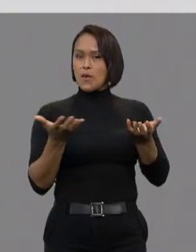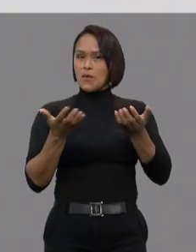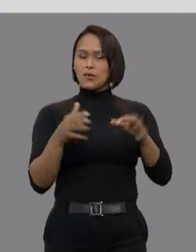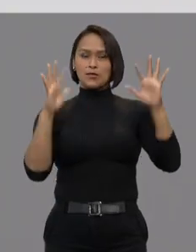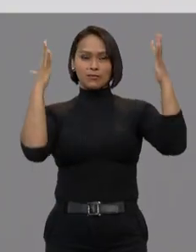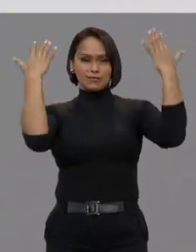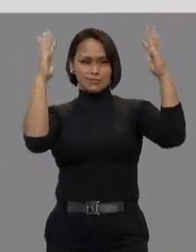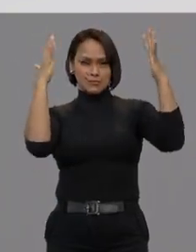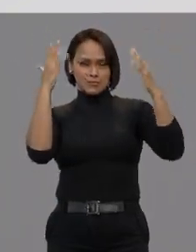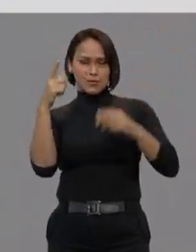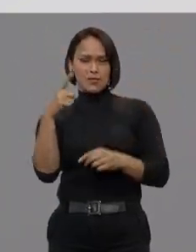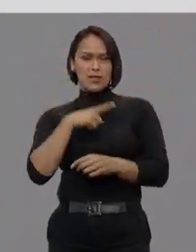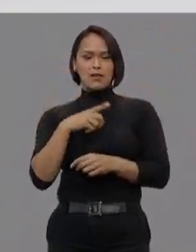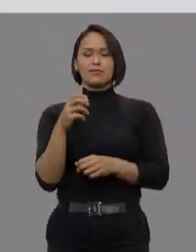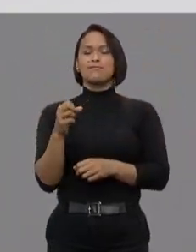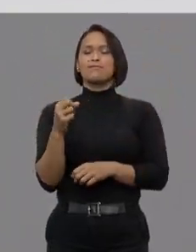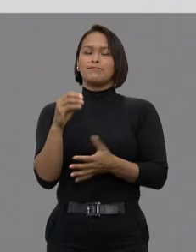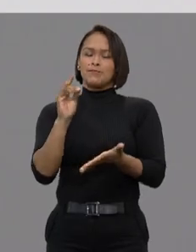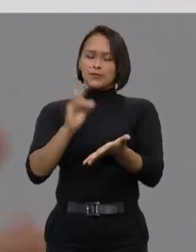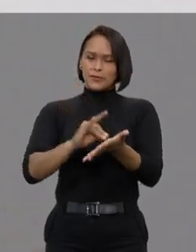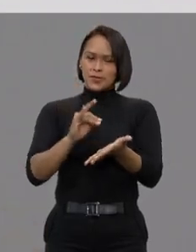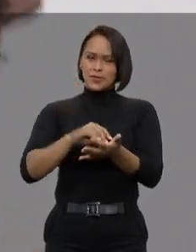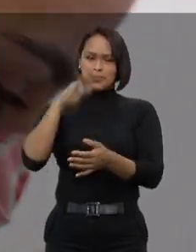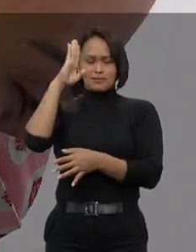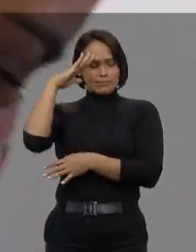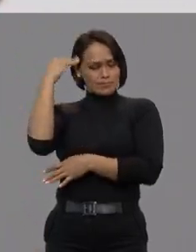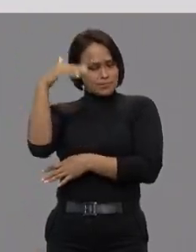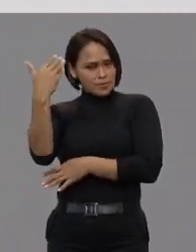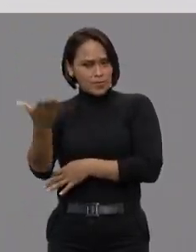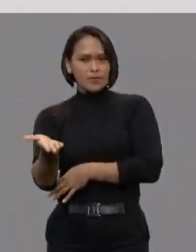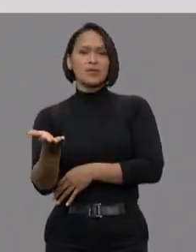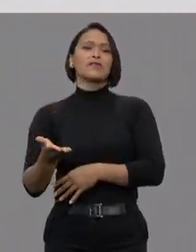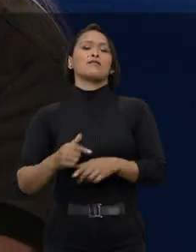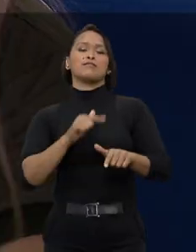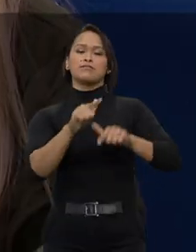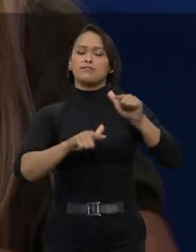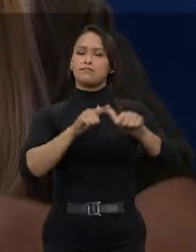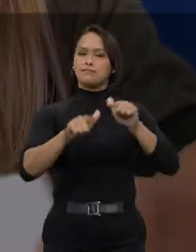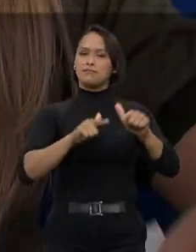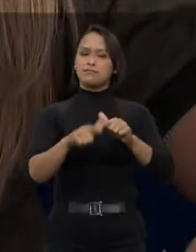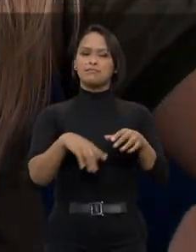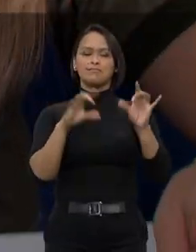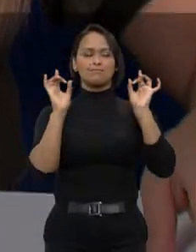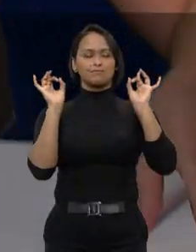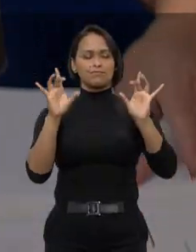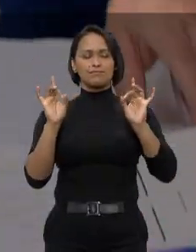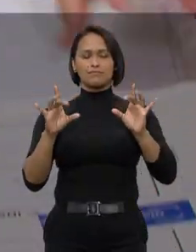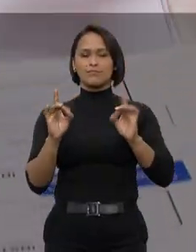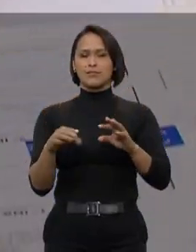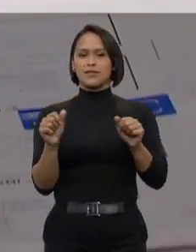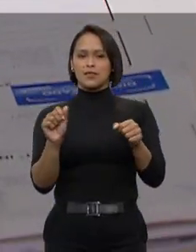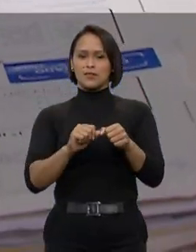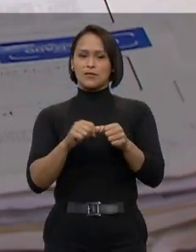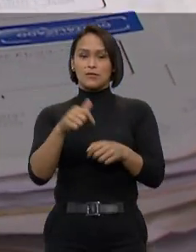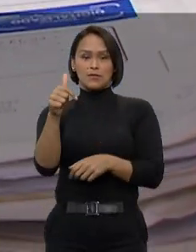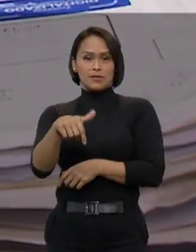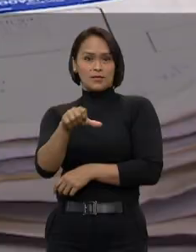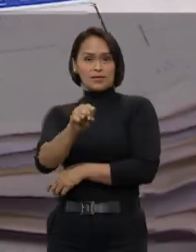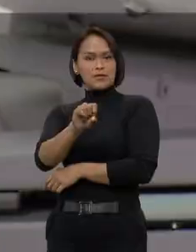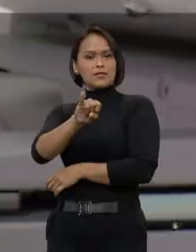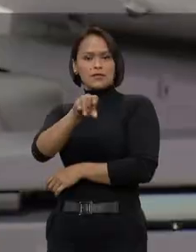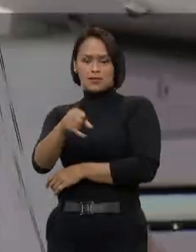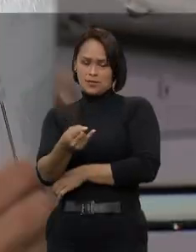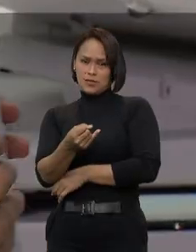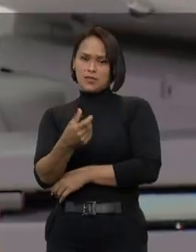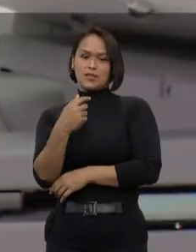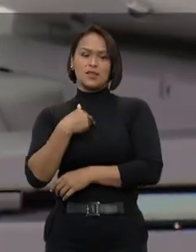nossa sincera homenagem pelo grandioso trabalho desempenhado nesta corte e nosso